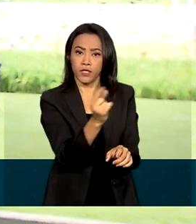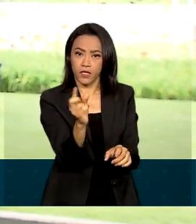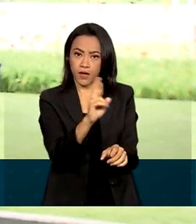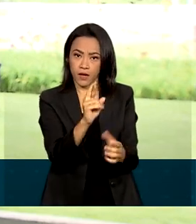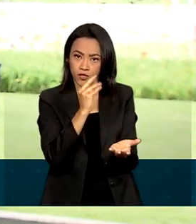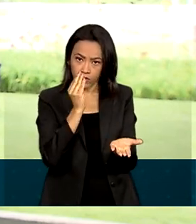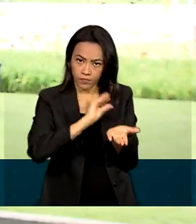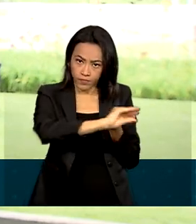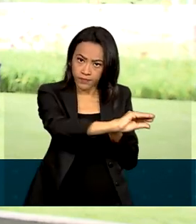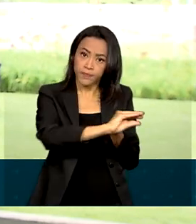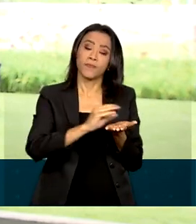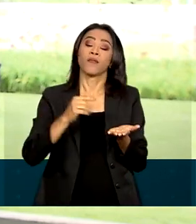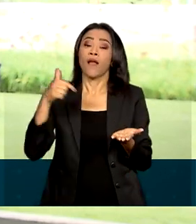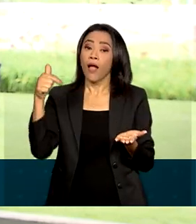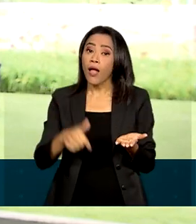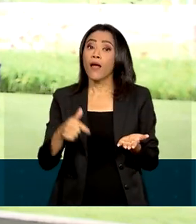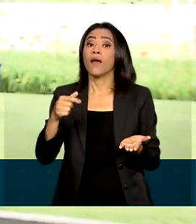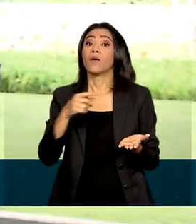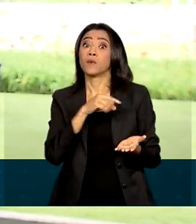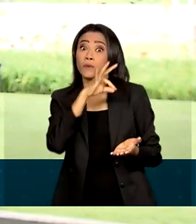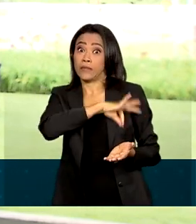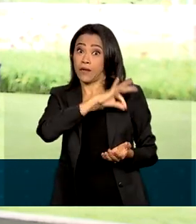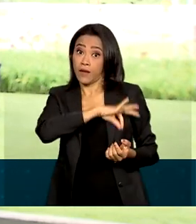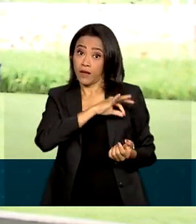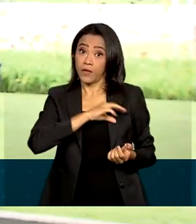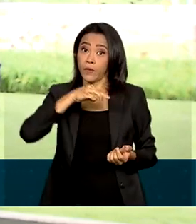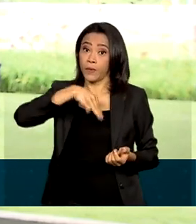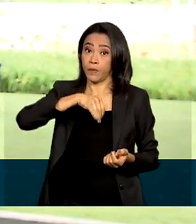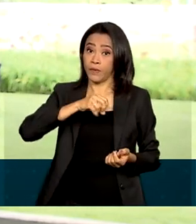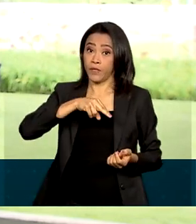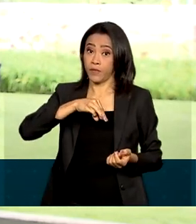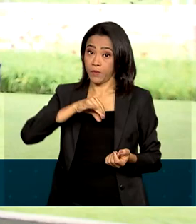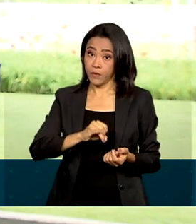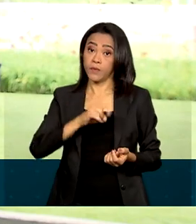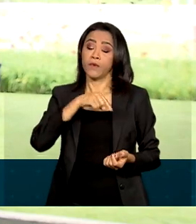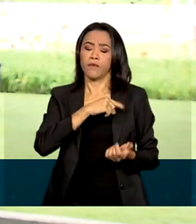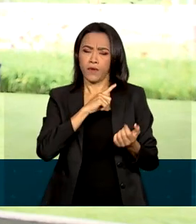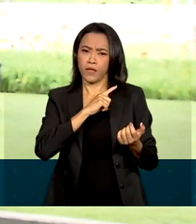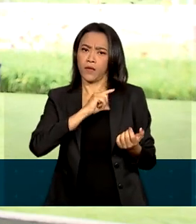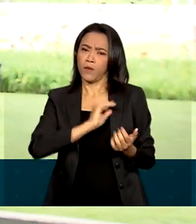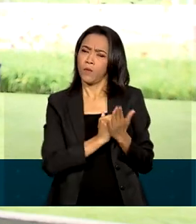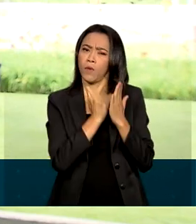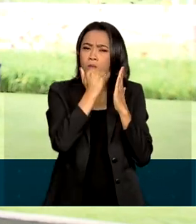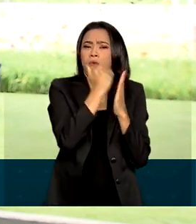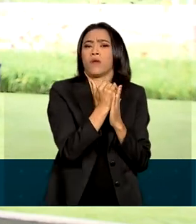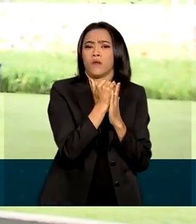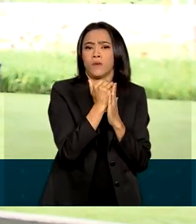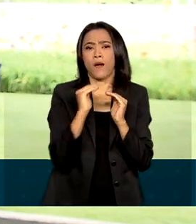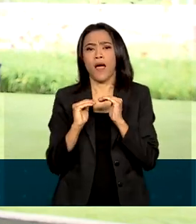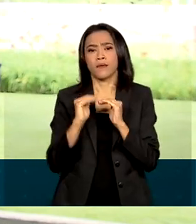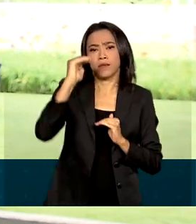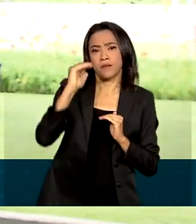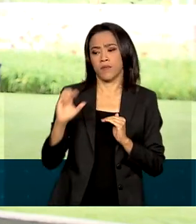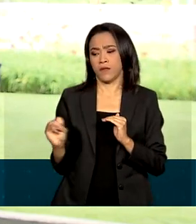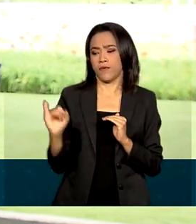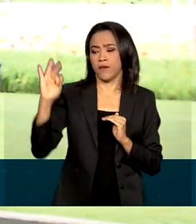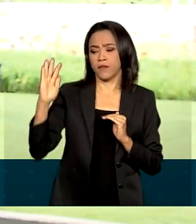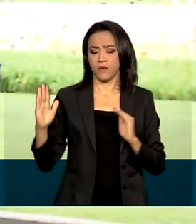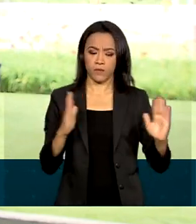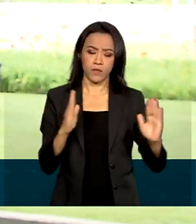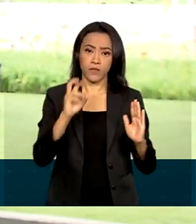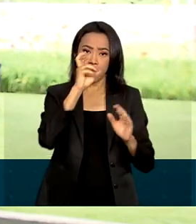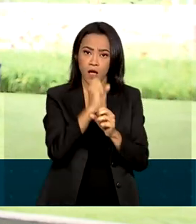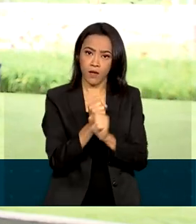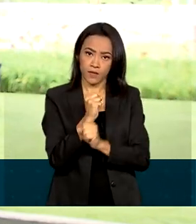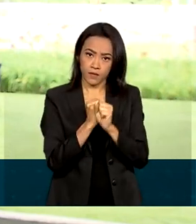você já falou, outro destaque é o salário mínimo que vai ter pela primeira vez o reajuste acima da inflação em cinco anos. O